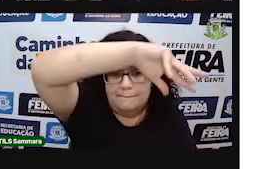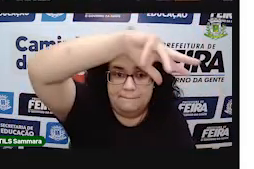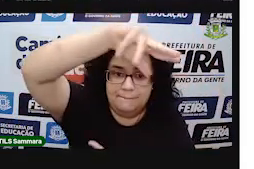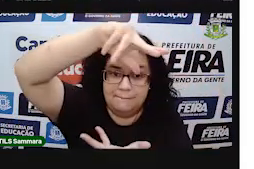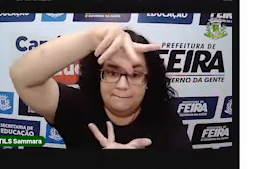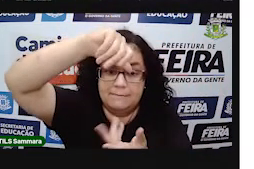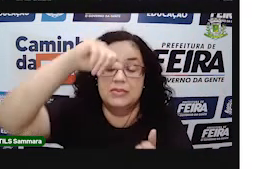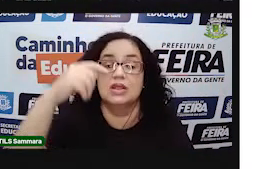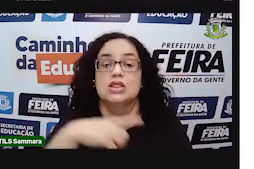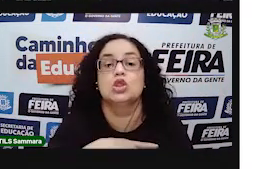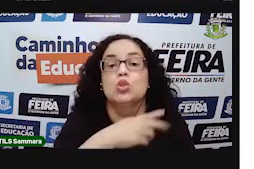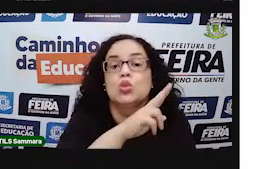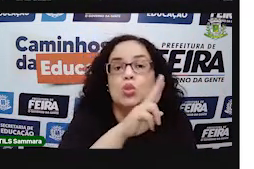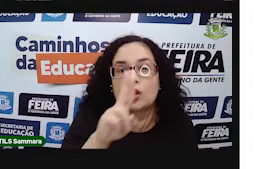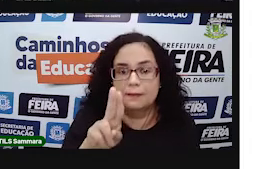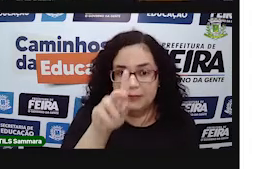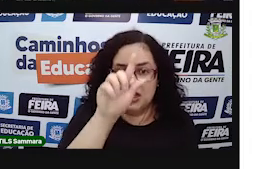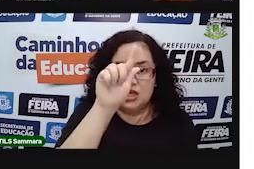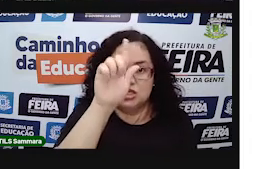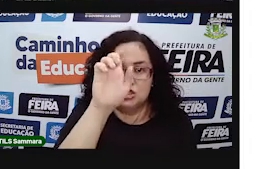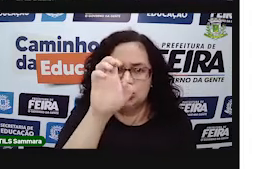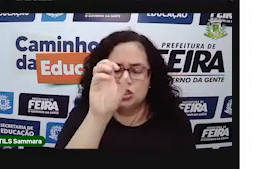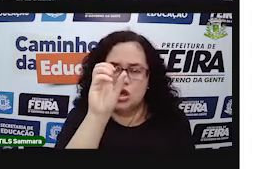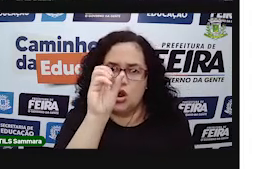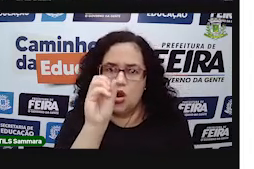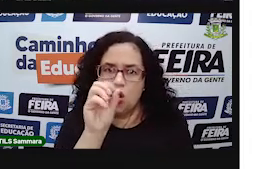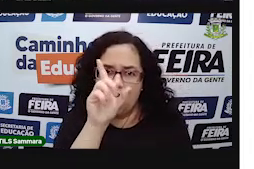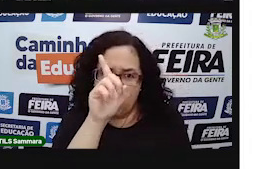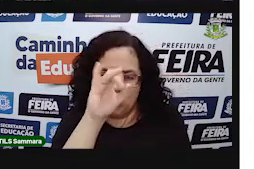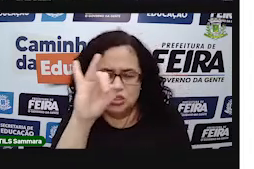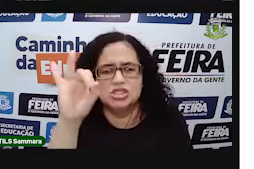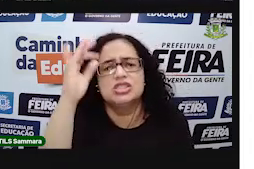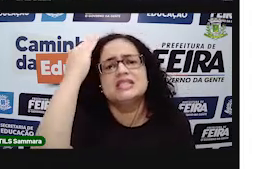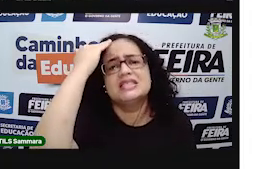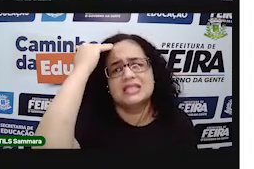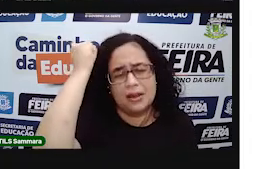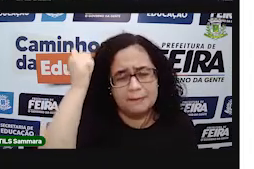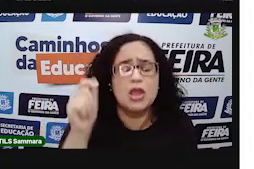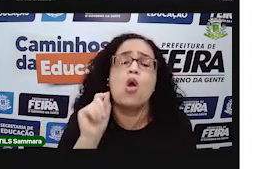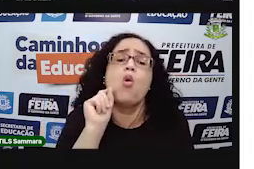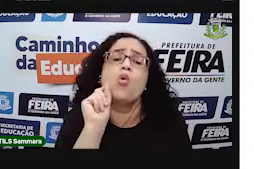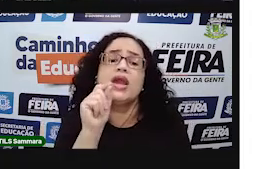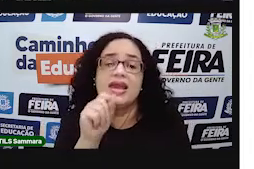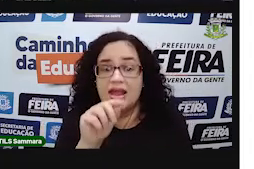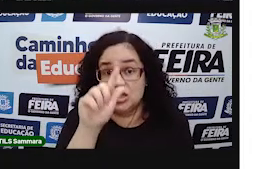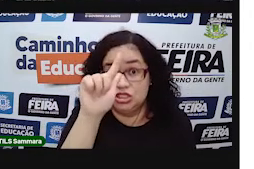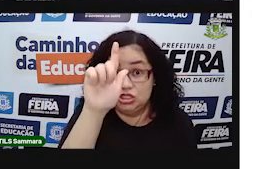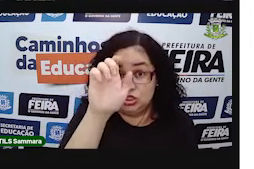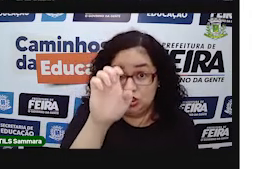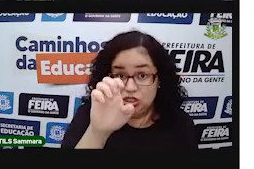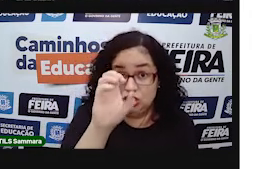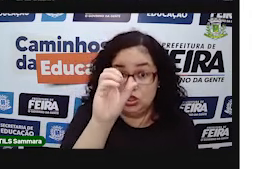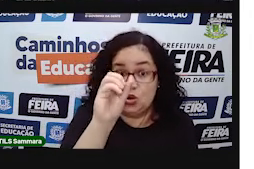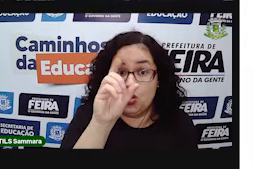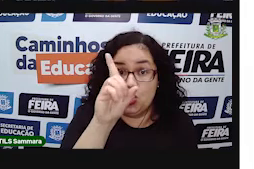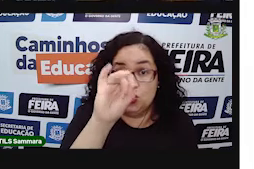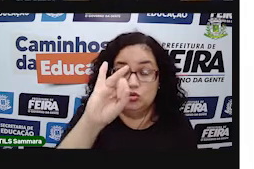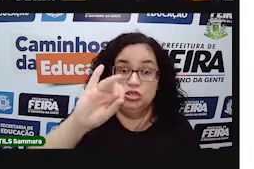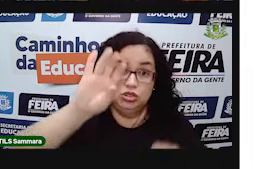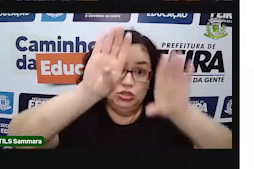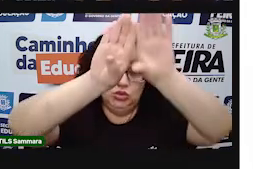ele tem, é chamada de geóide. Você sabia disso? Mas o que é um geóide? O geóide é um